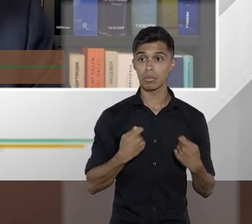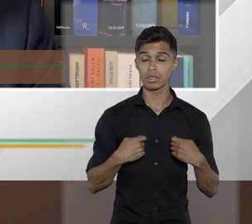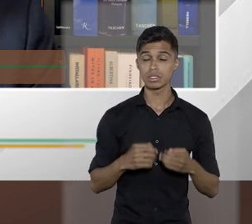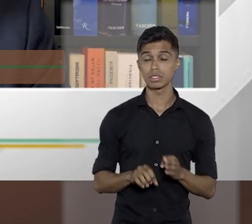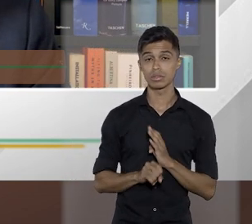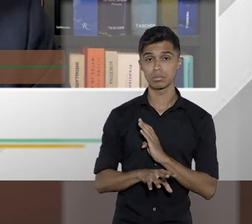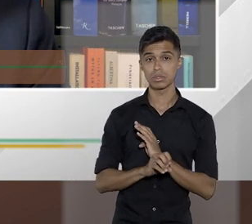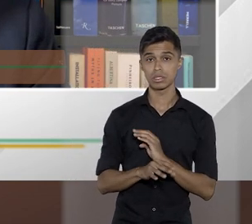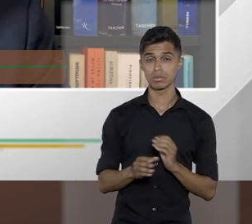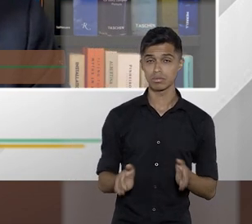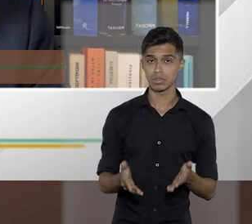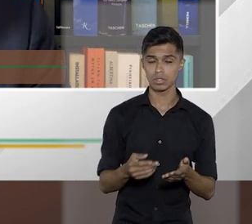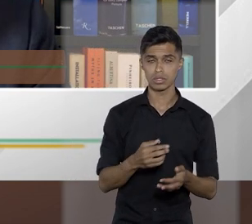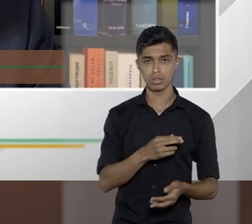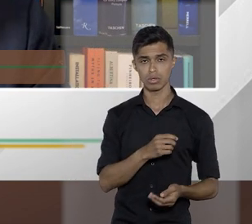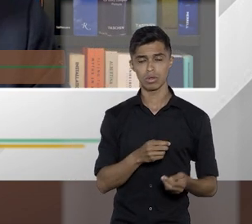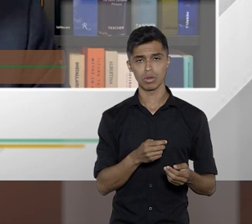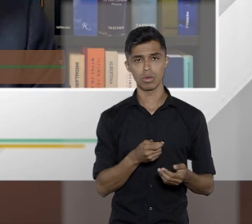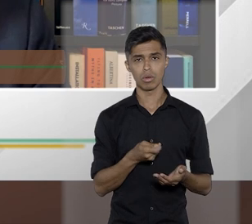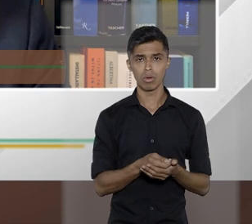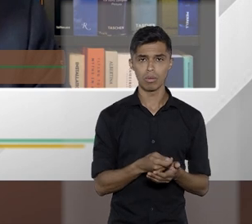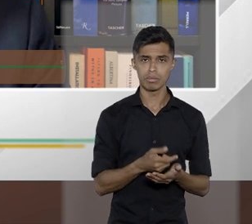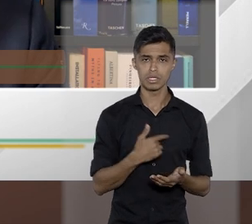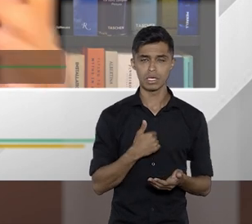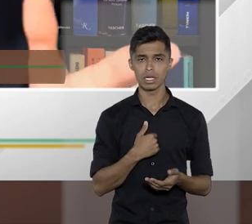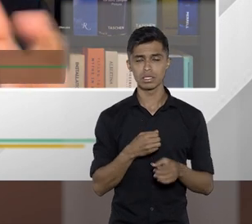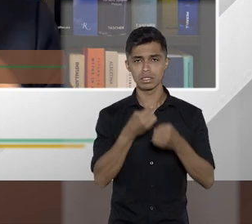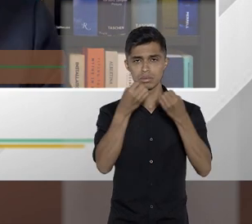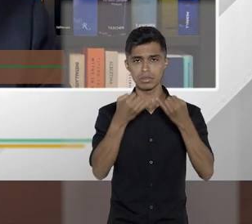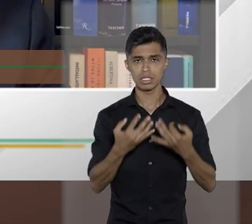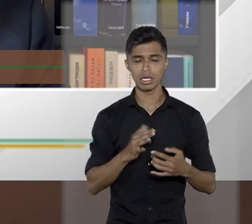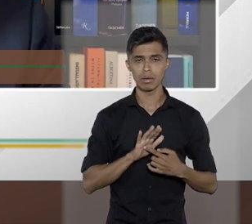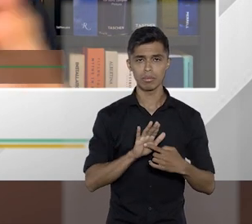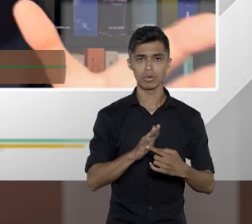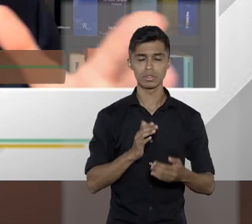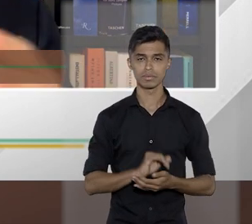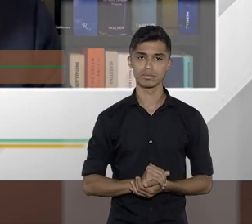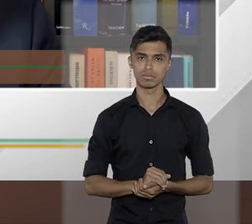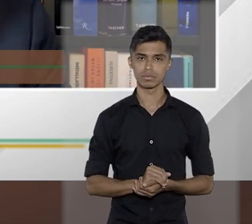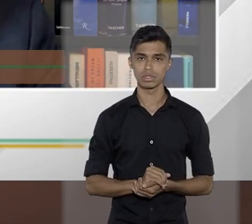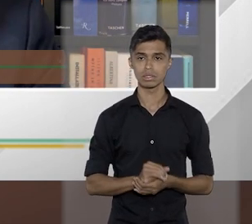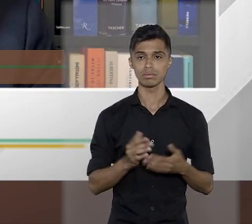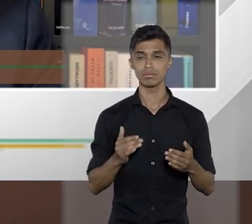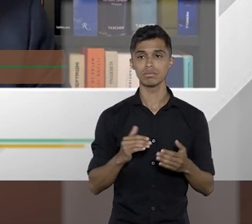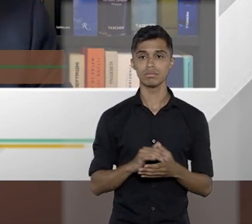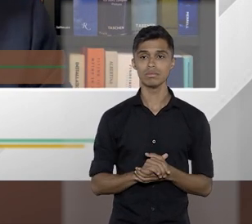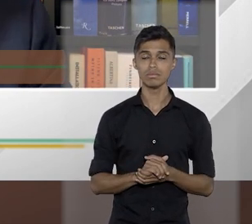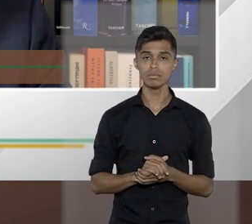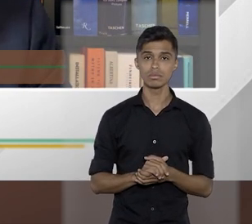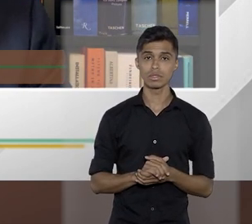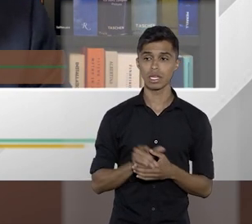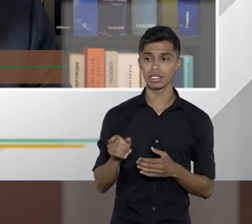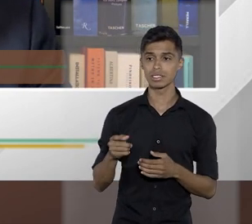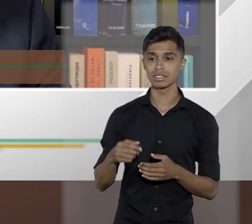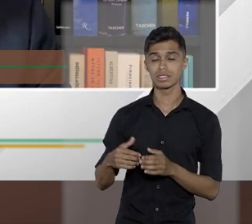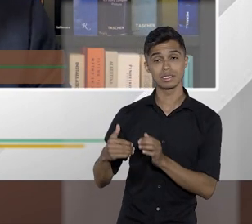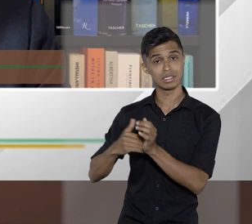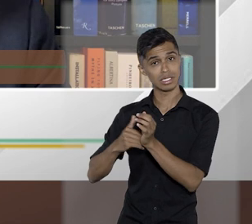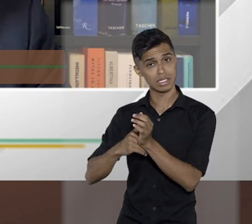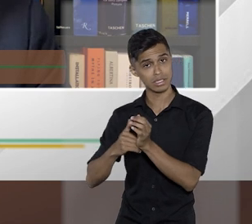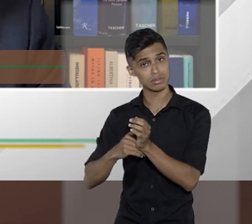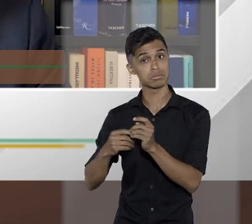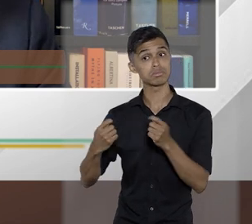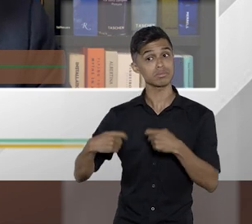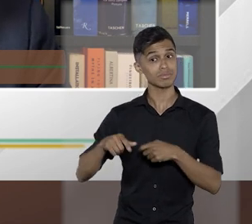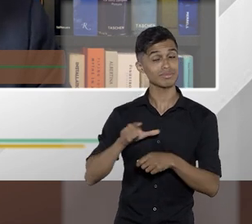motivação, o dever de transparência, se sobrepõe ou se contrapõe a esse dever de sigilo